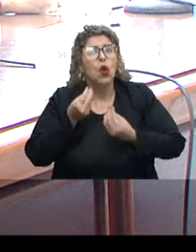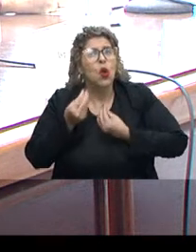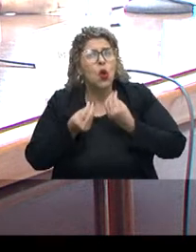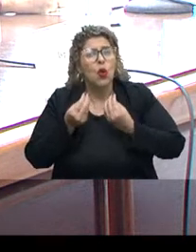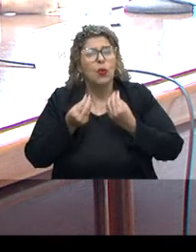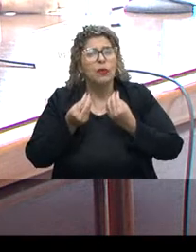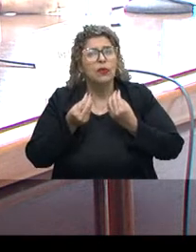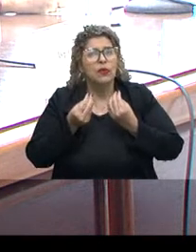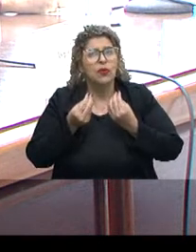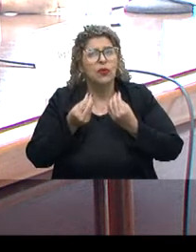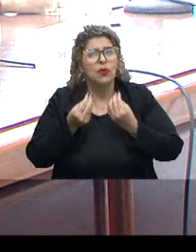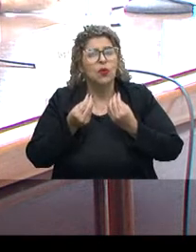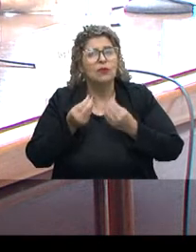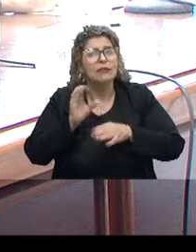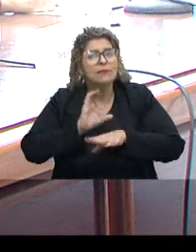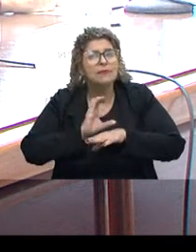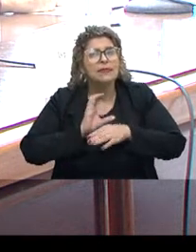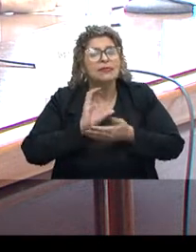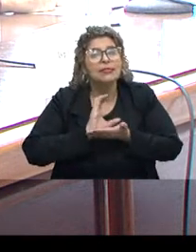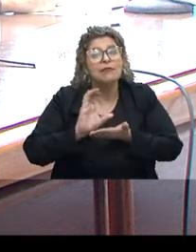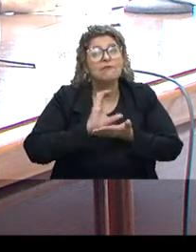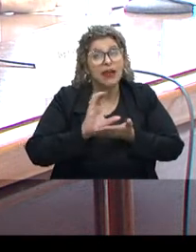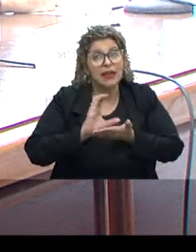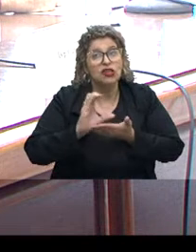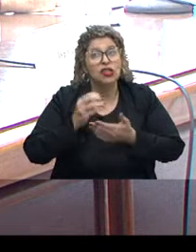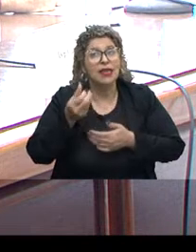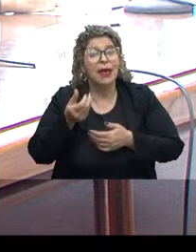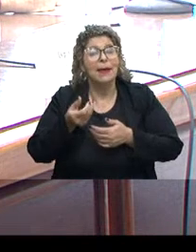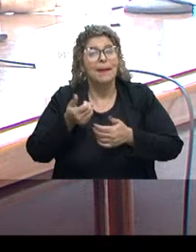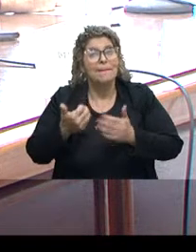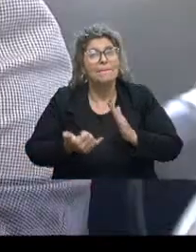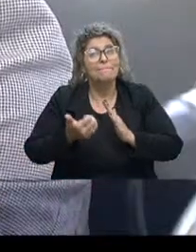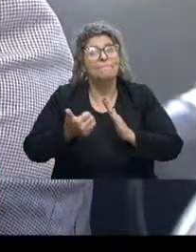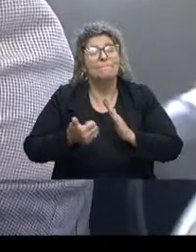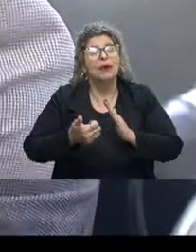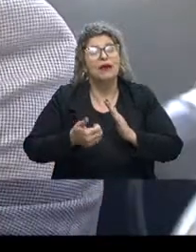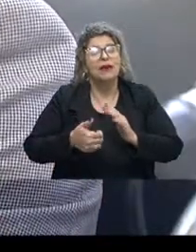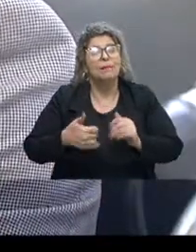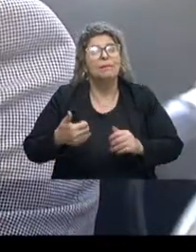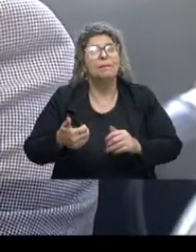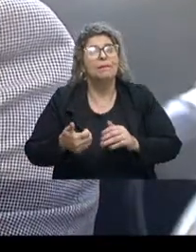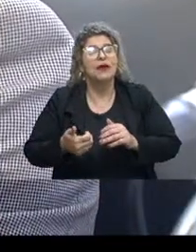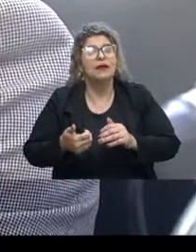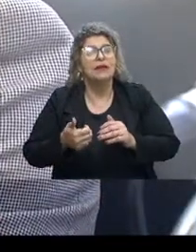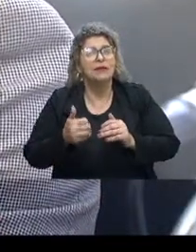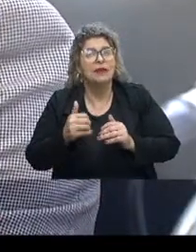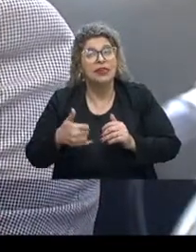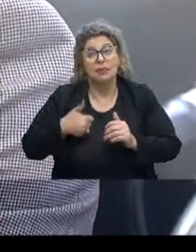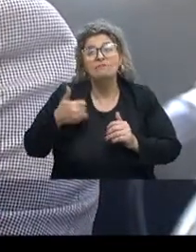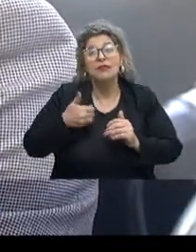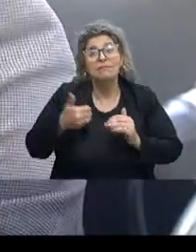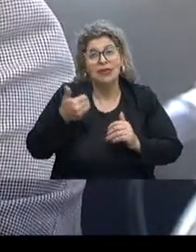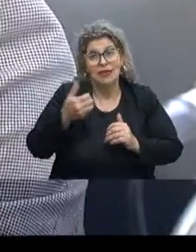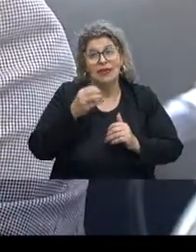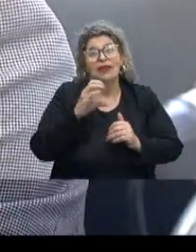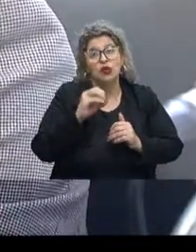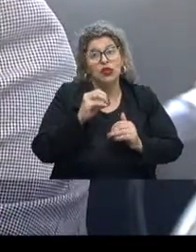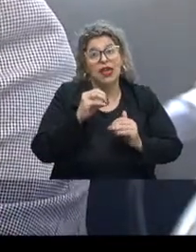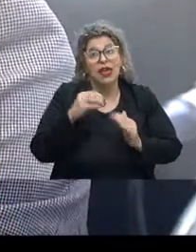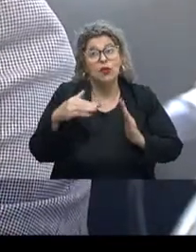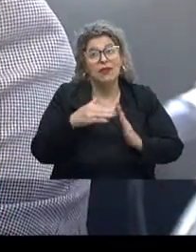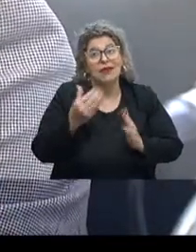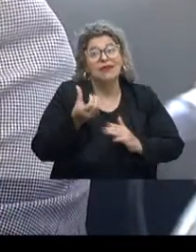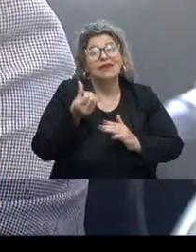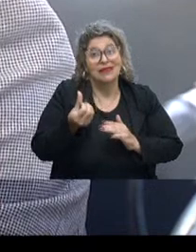mais se investe na primeira infância, melhor resultados temos na vida adulta dos indivíduos. Então, a primeira infância é